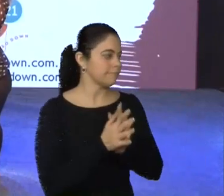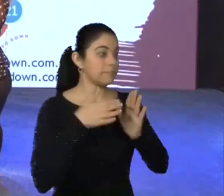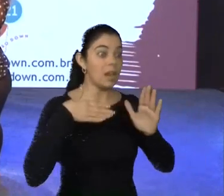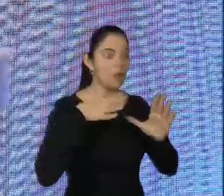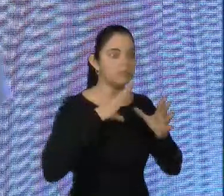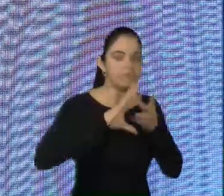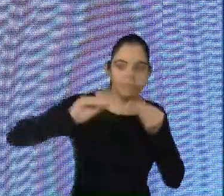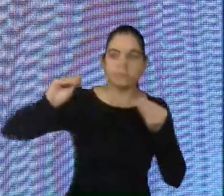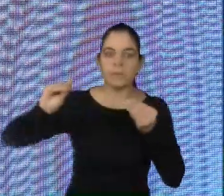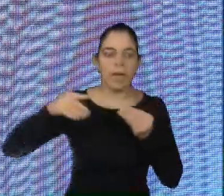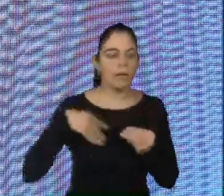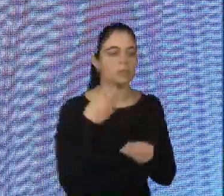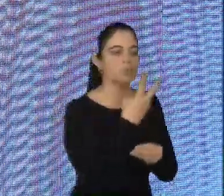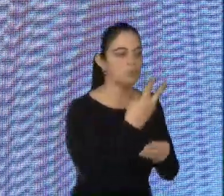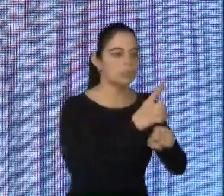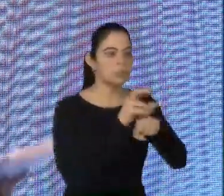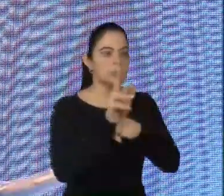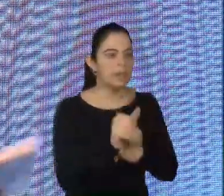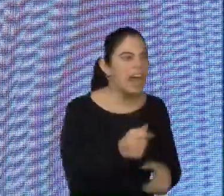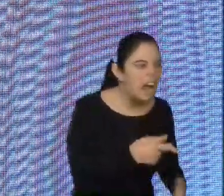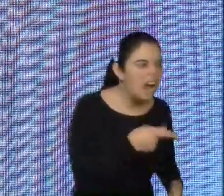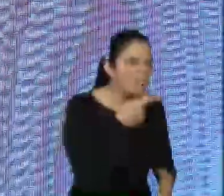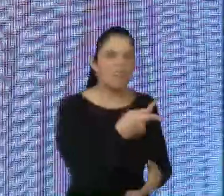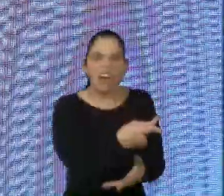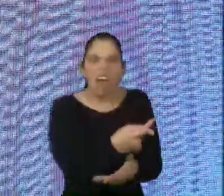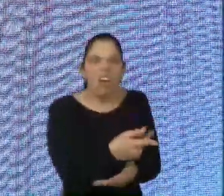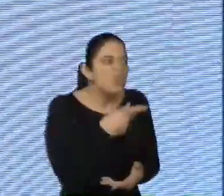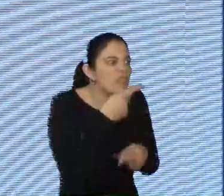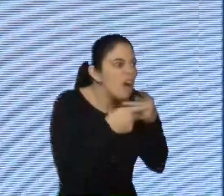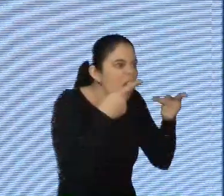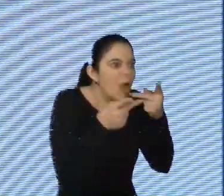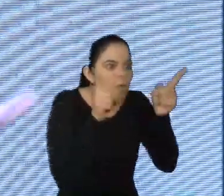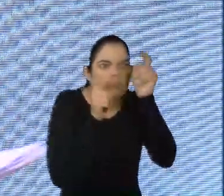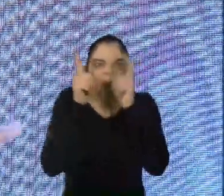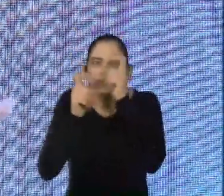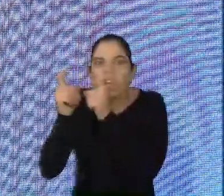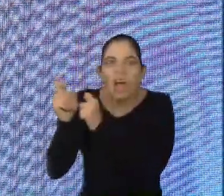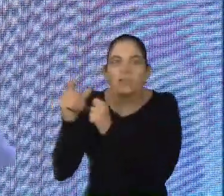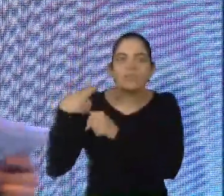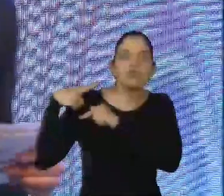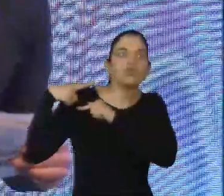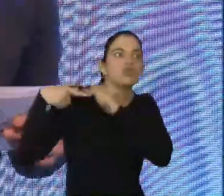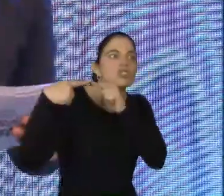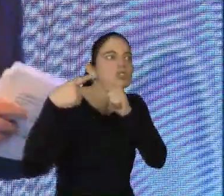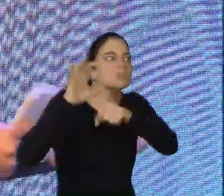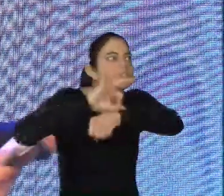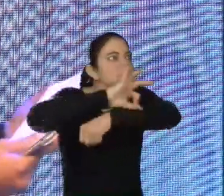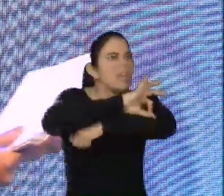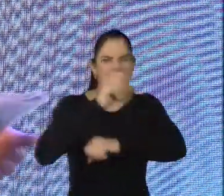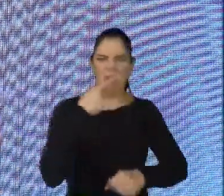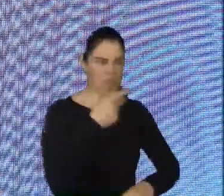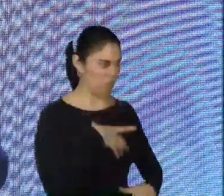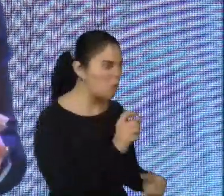doutora Sandra e a doutora Carla olharam para mim cara, você acabou de fazer uma expressão dos genes no palco e eu, o que é